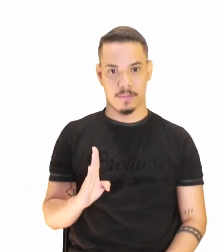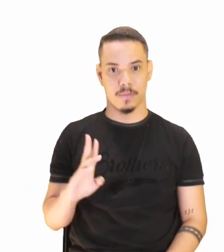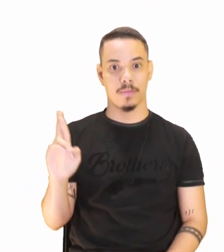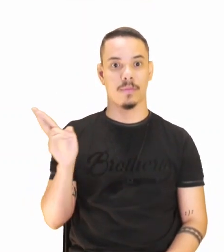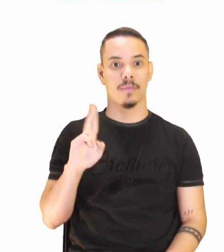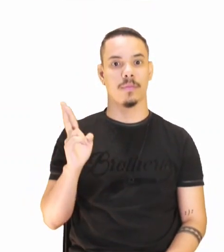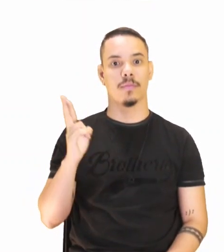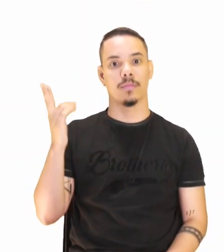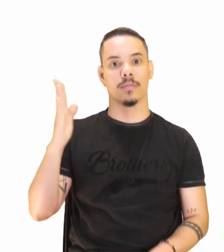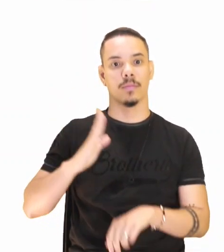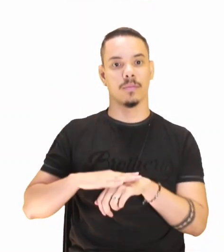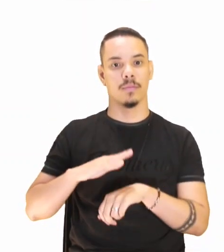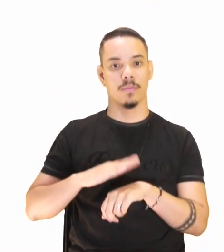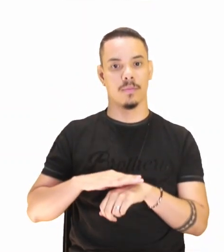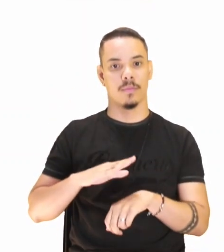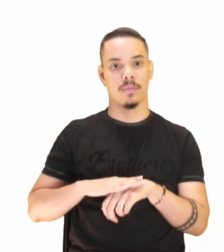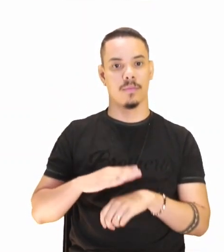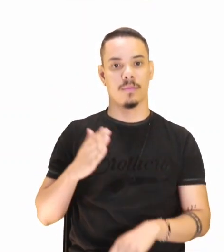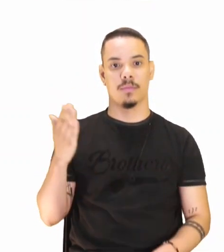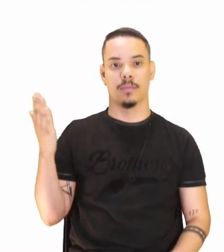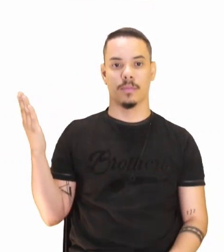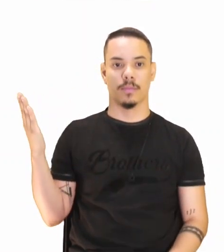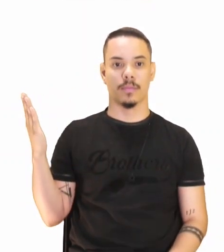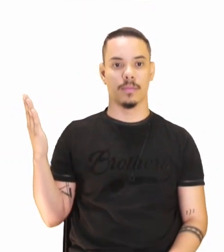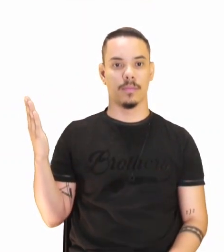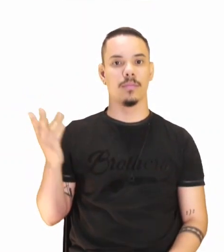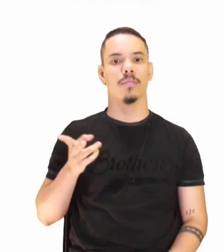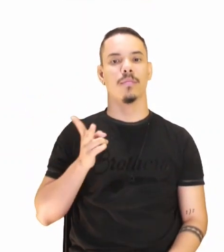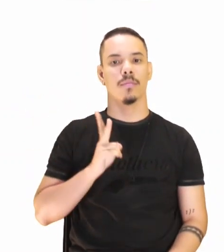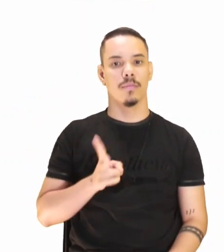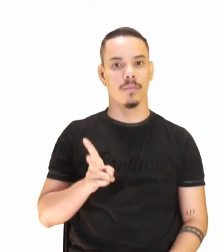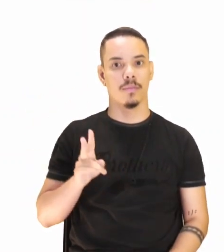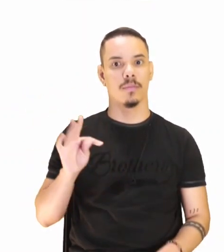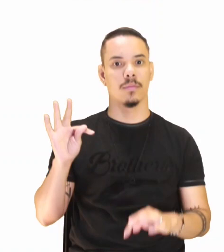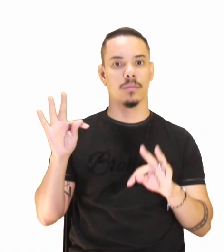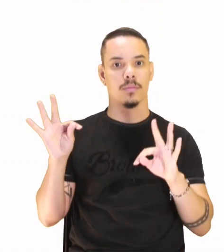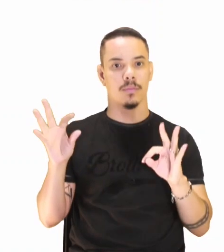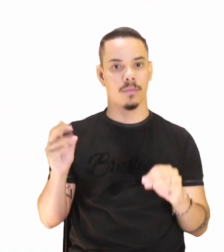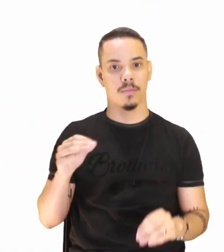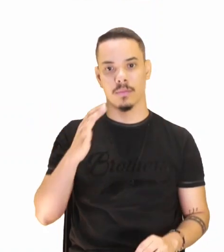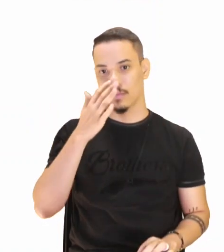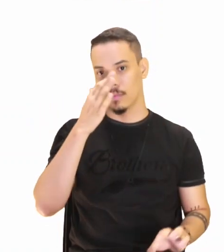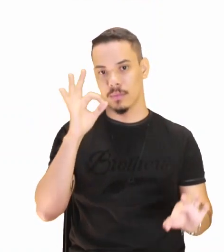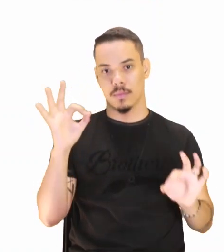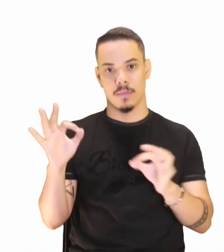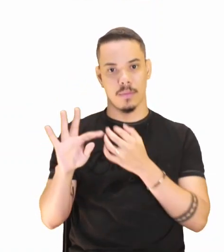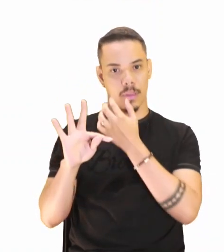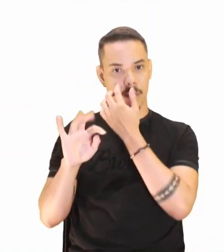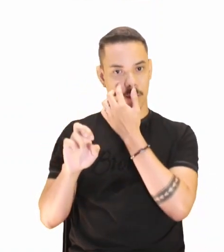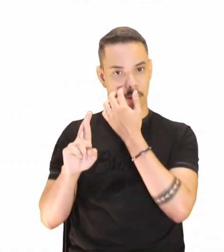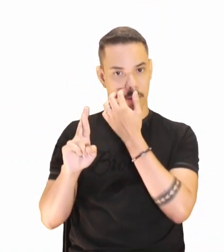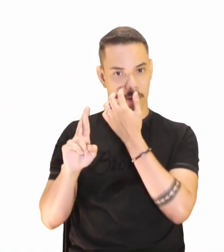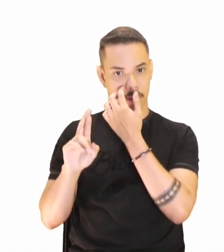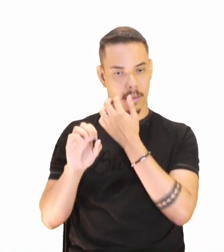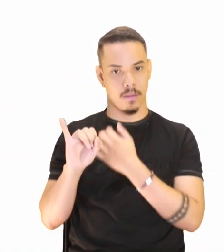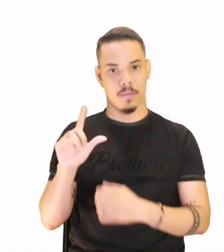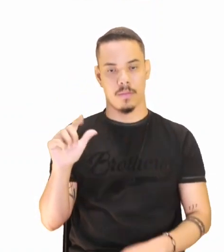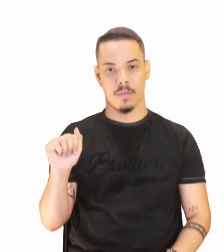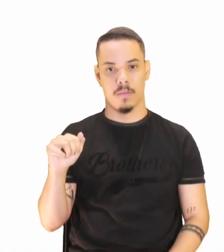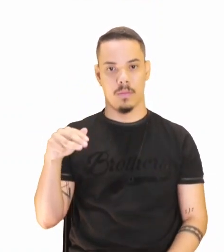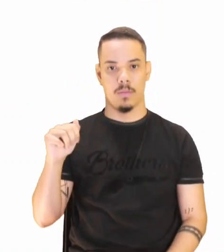quem que é esse quadro? Olha as informações, sempre observo o todo da imagem. É de Tassila Amaral, de